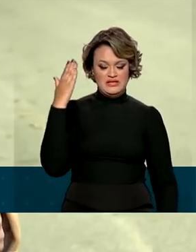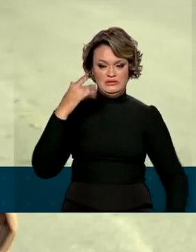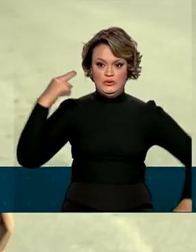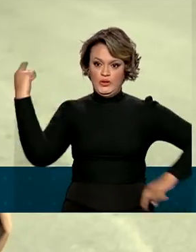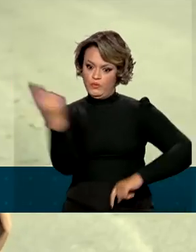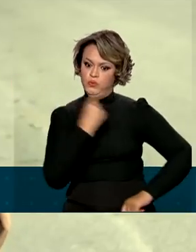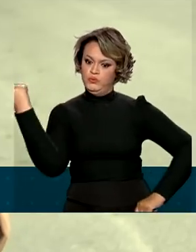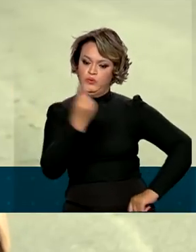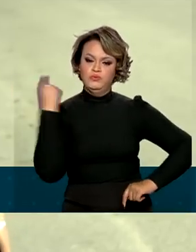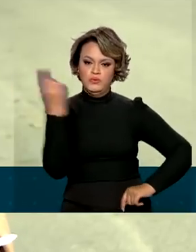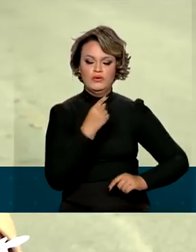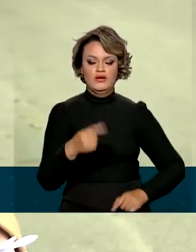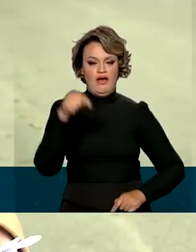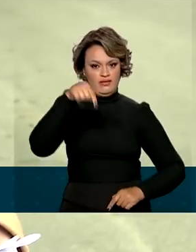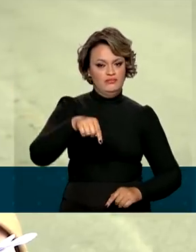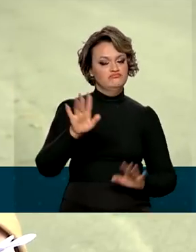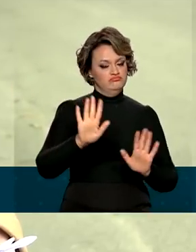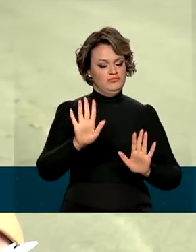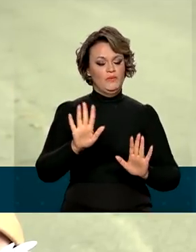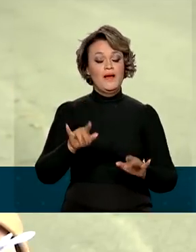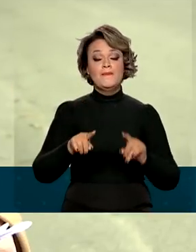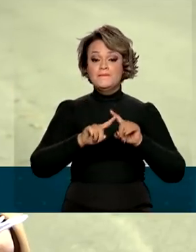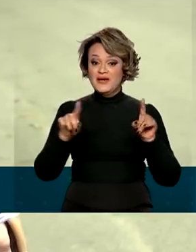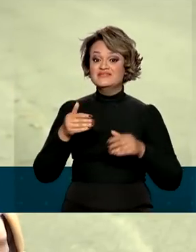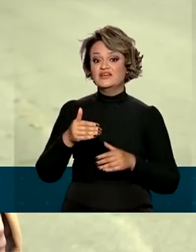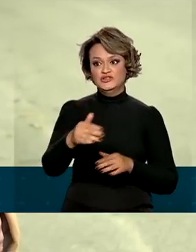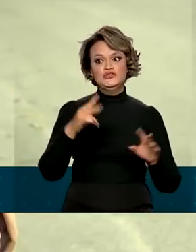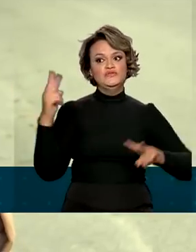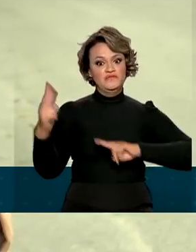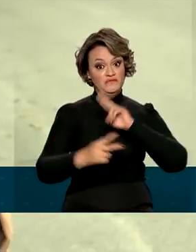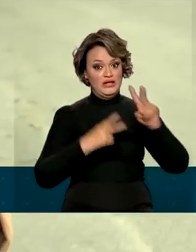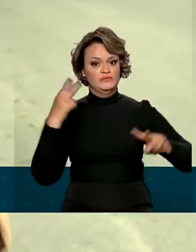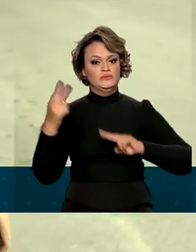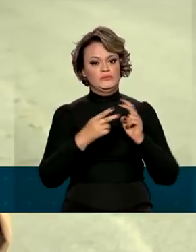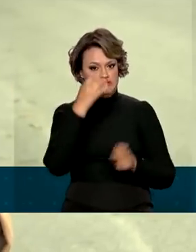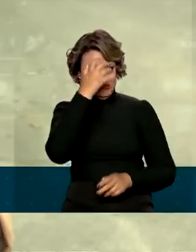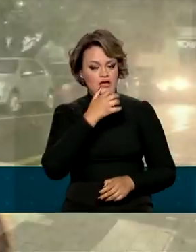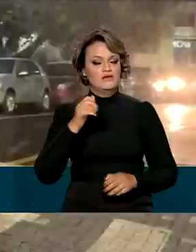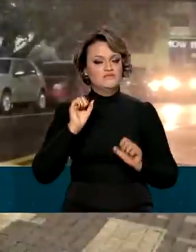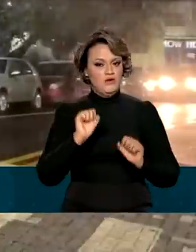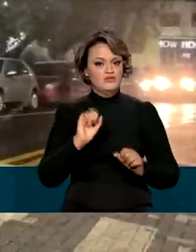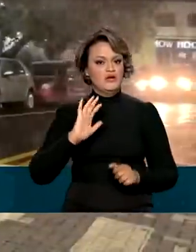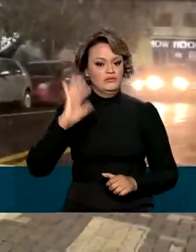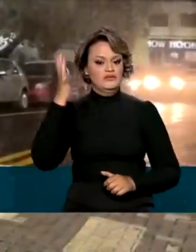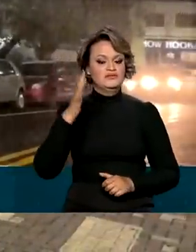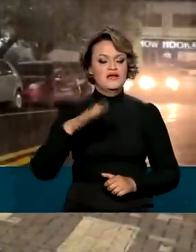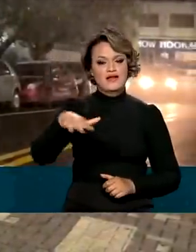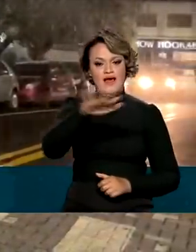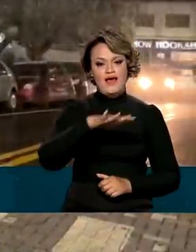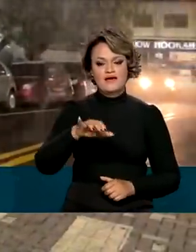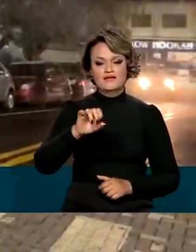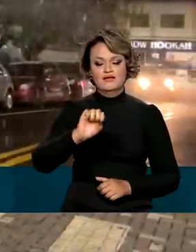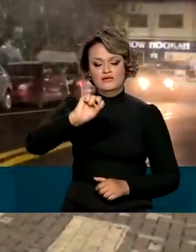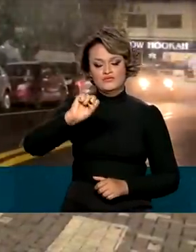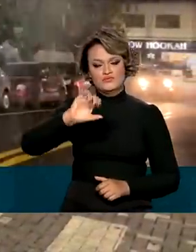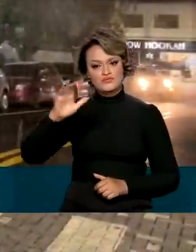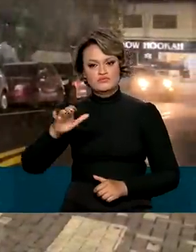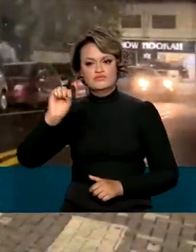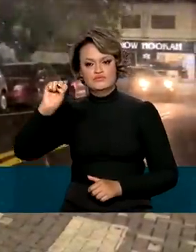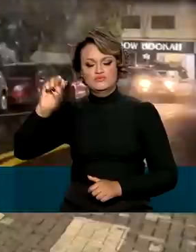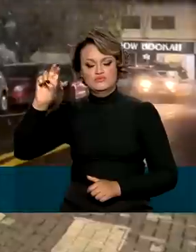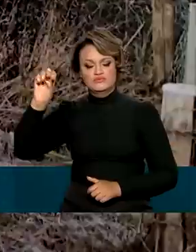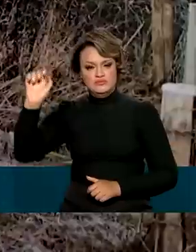furacão atingir o país. Mas o alerta para fortes rajadas de vento continua principalmente nas regiões sul e sudeste.